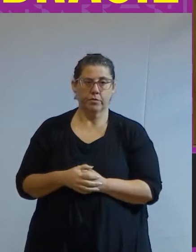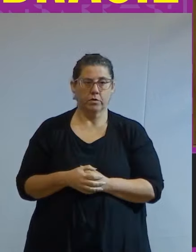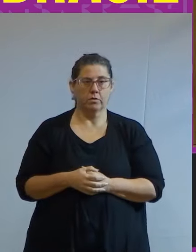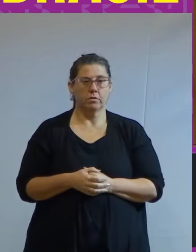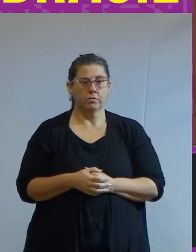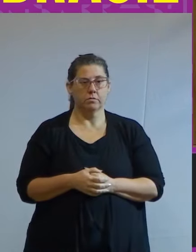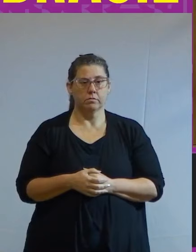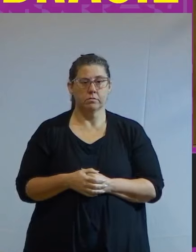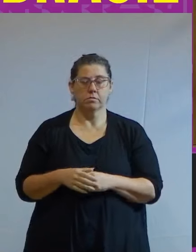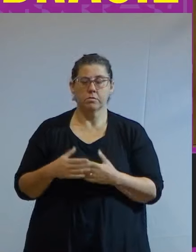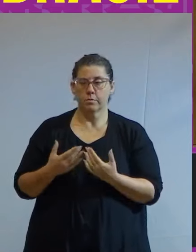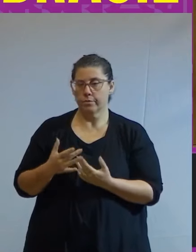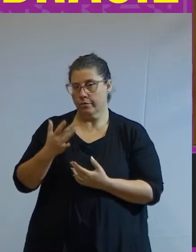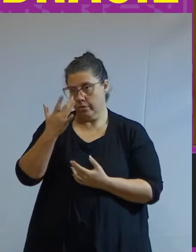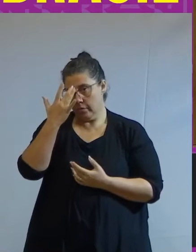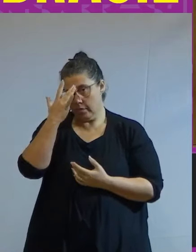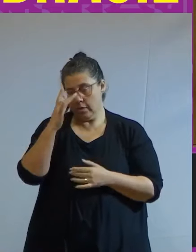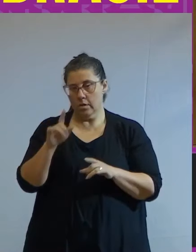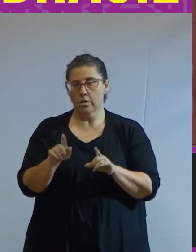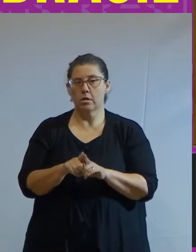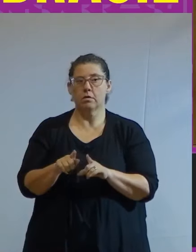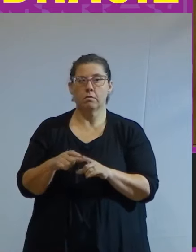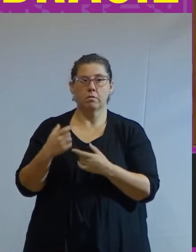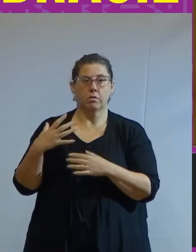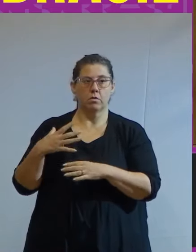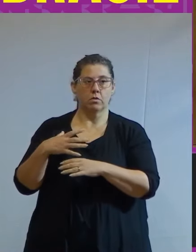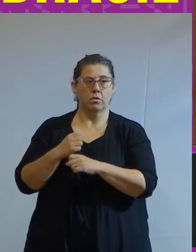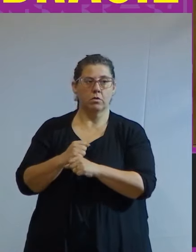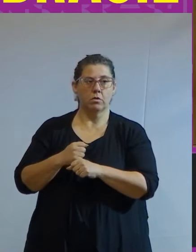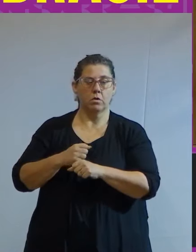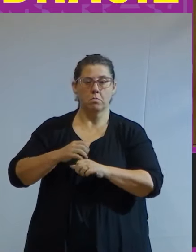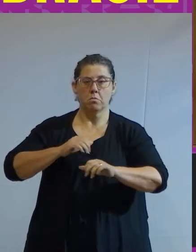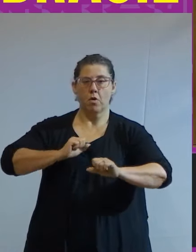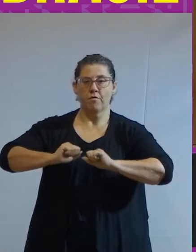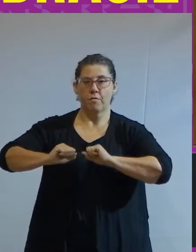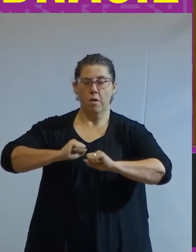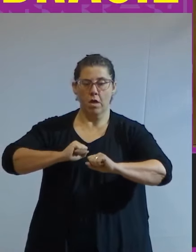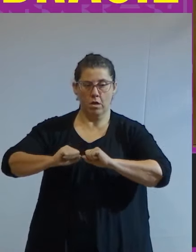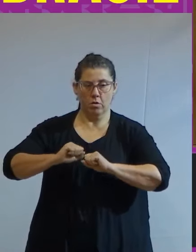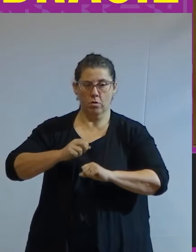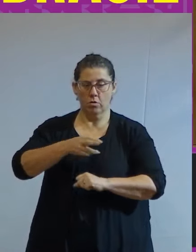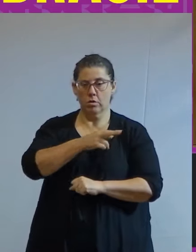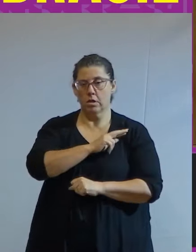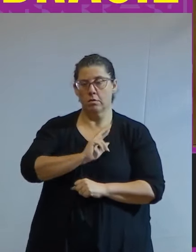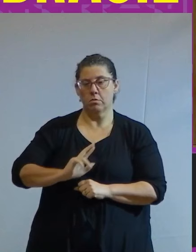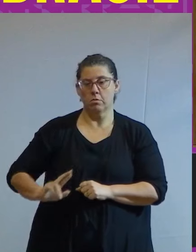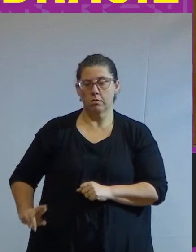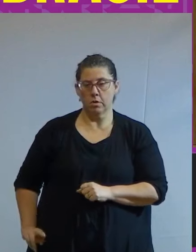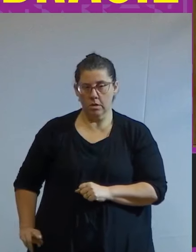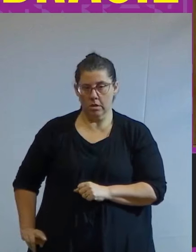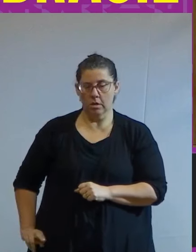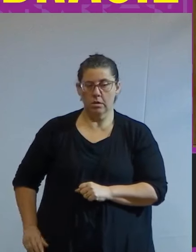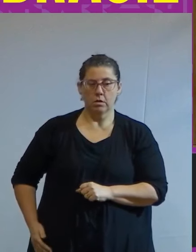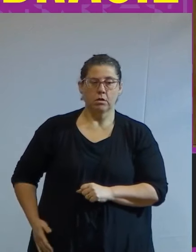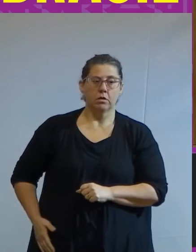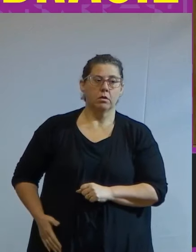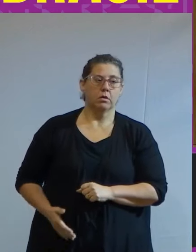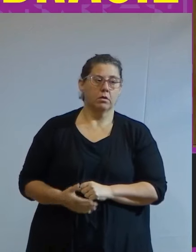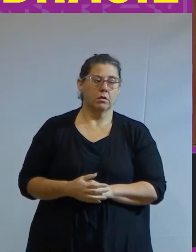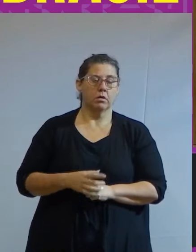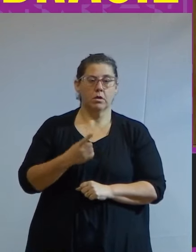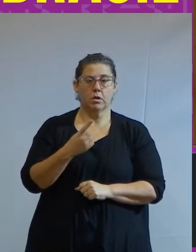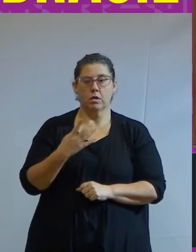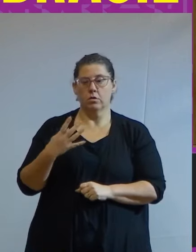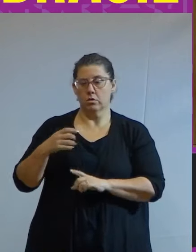A tal respeito Haddad diz ser digno de nota o movimento dos republicanos de última hora ou republicanos de 14